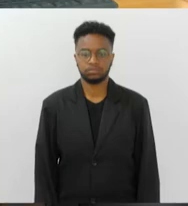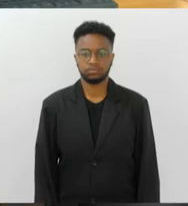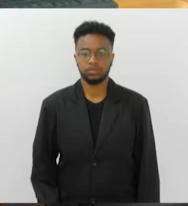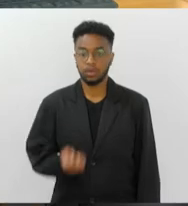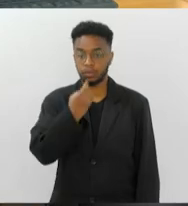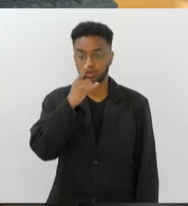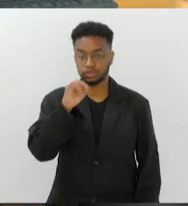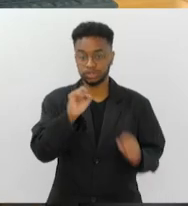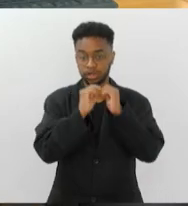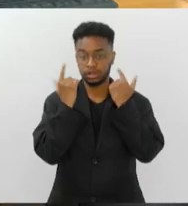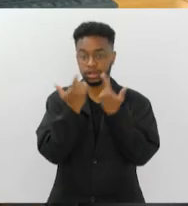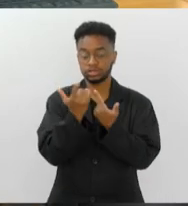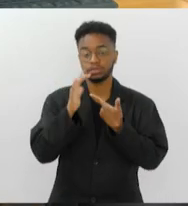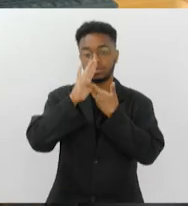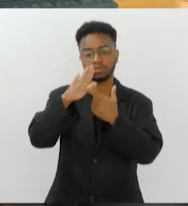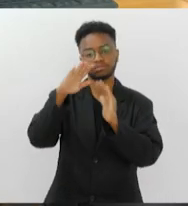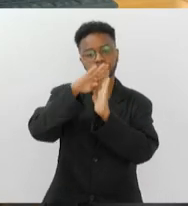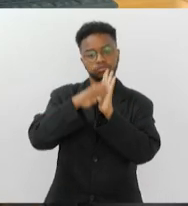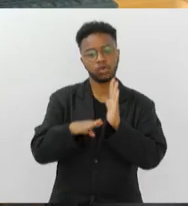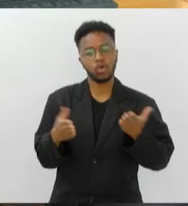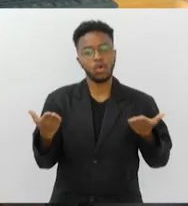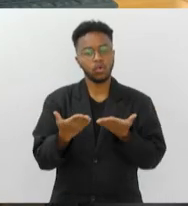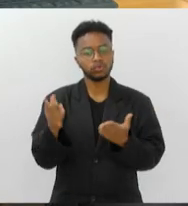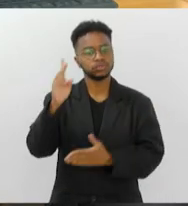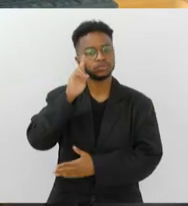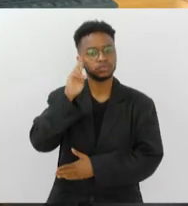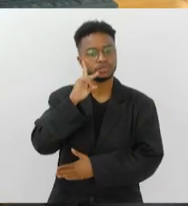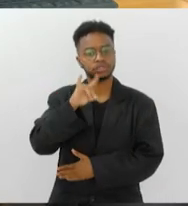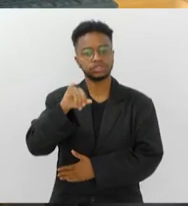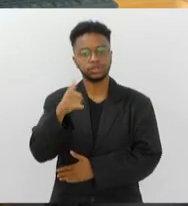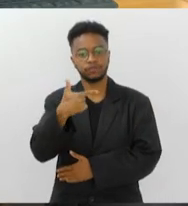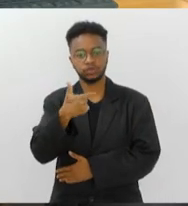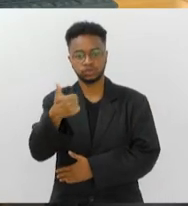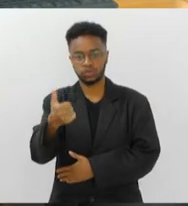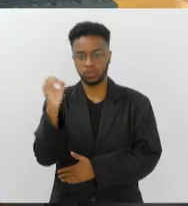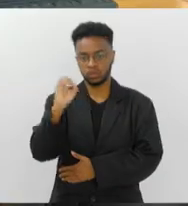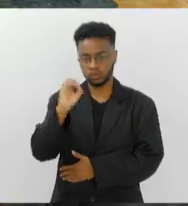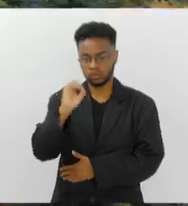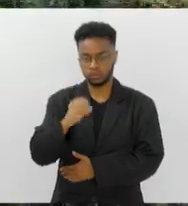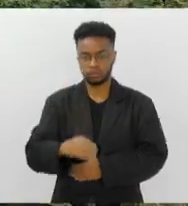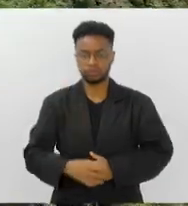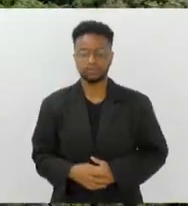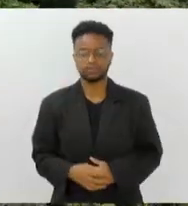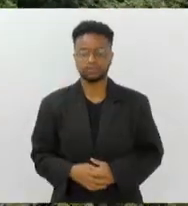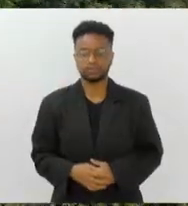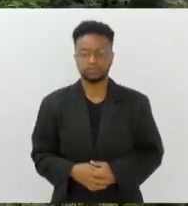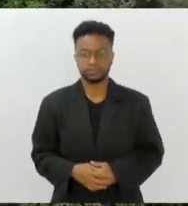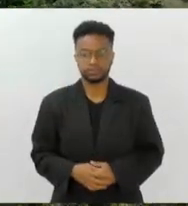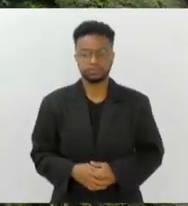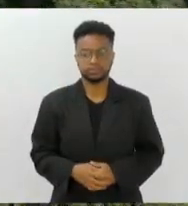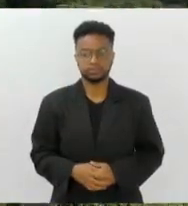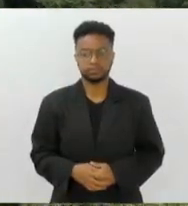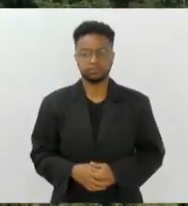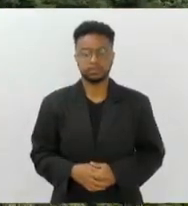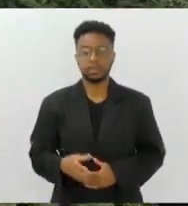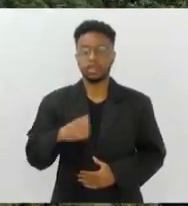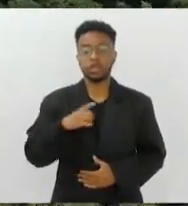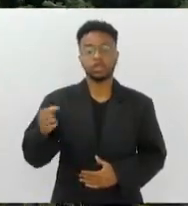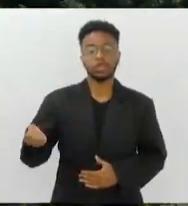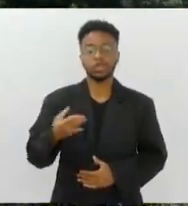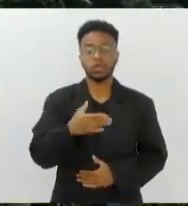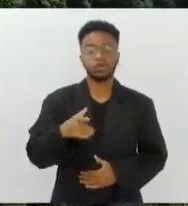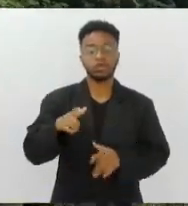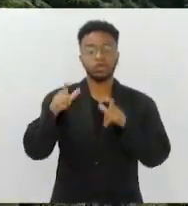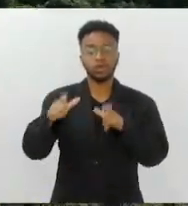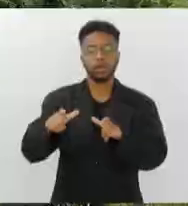O Bom Dia Alerj traz os seguintes destaques nesta segunda-feira, 21 de outubro. Novo mercado